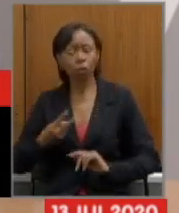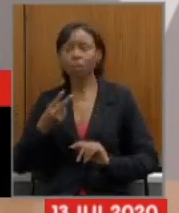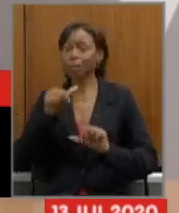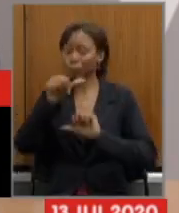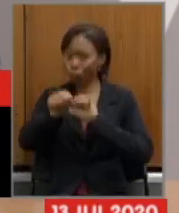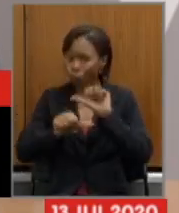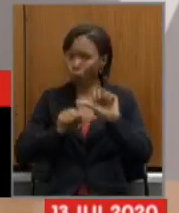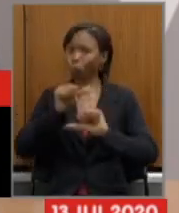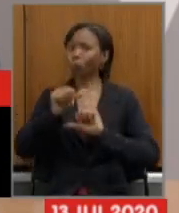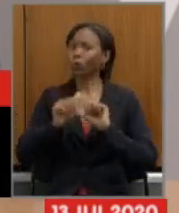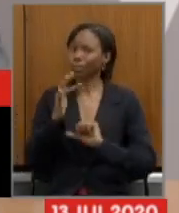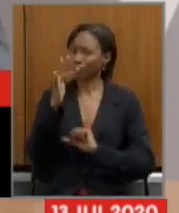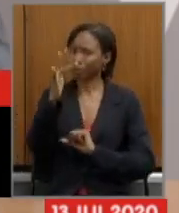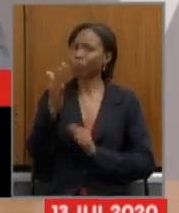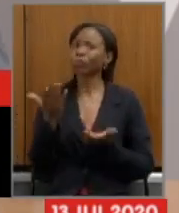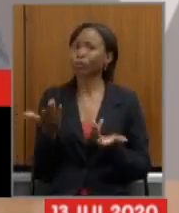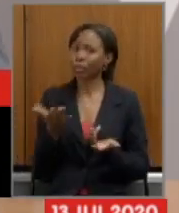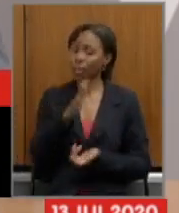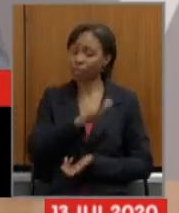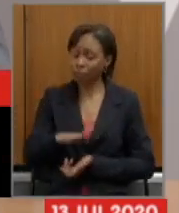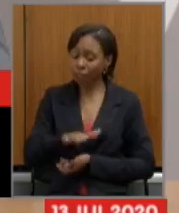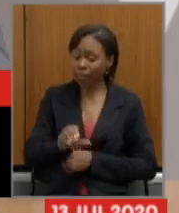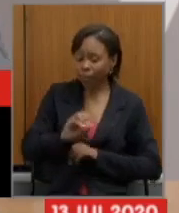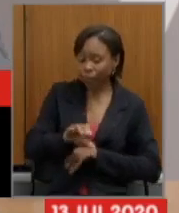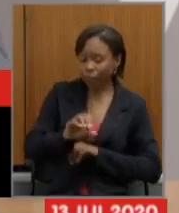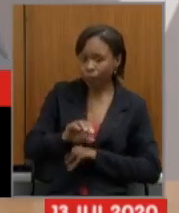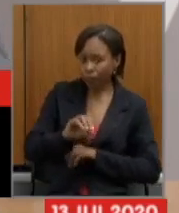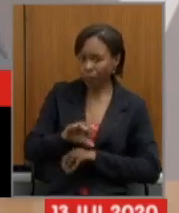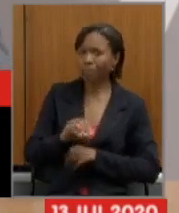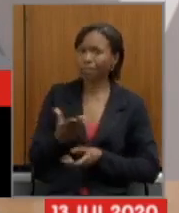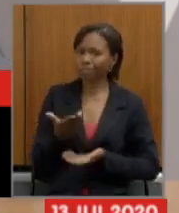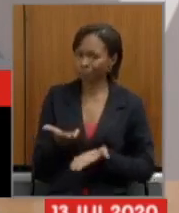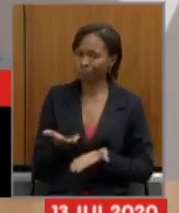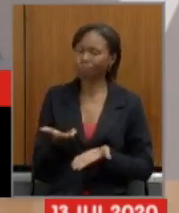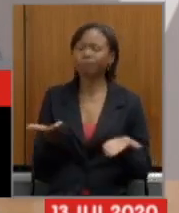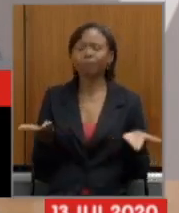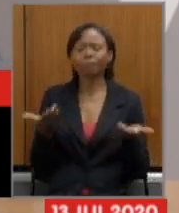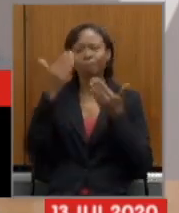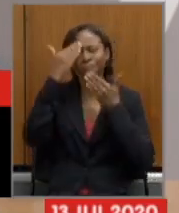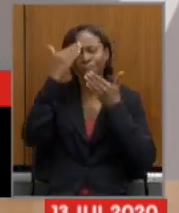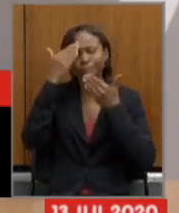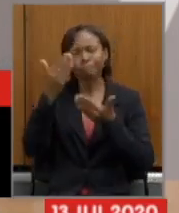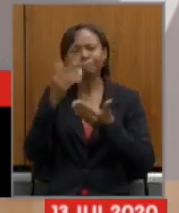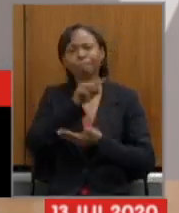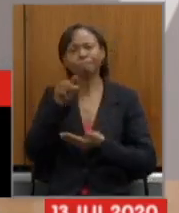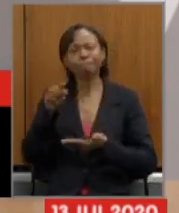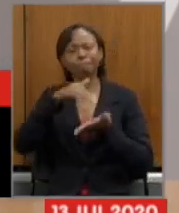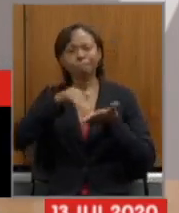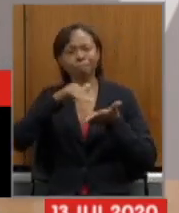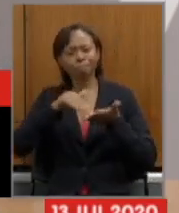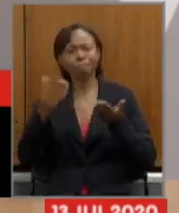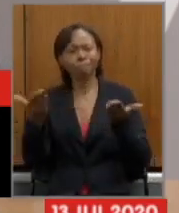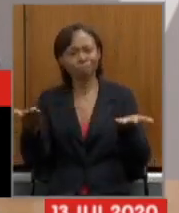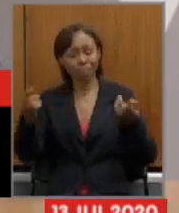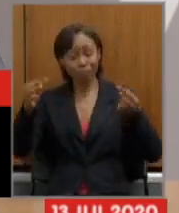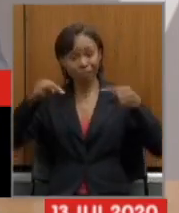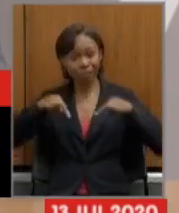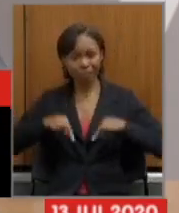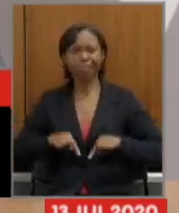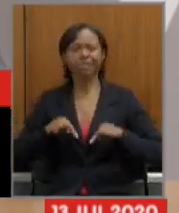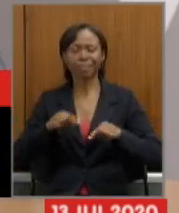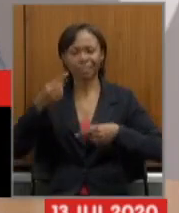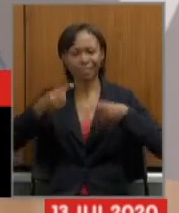importante educação para as nossas crianças e eu agradeço muito a presença dos secretários nesse debate